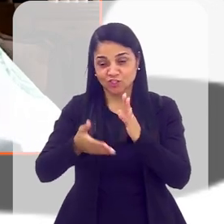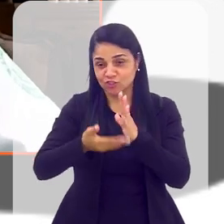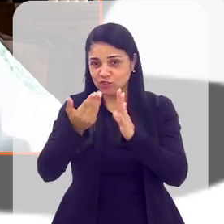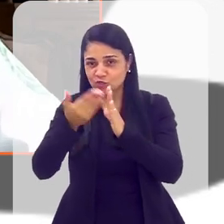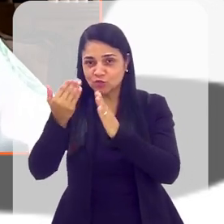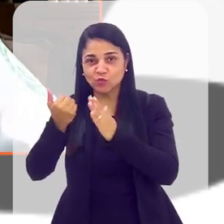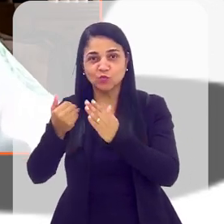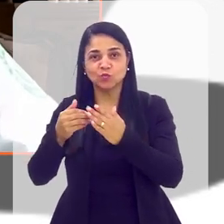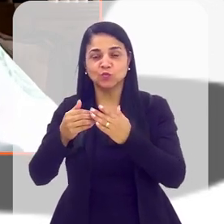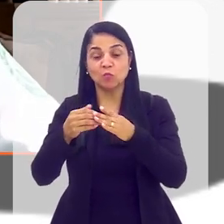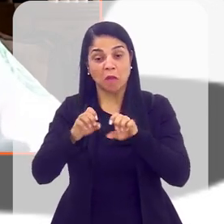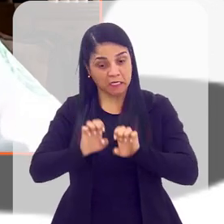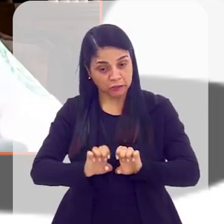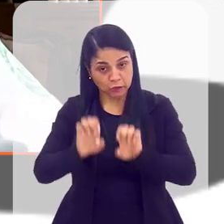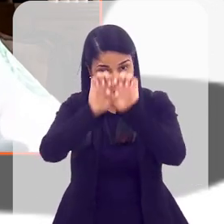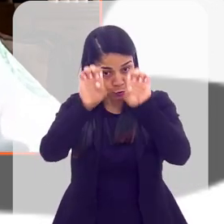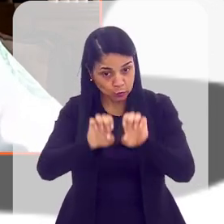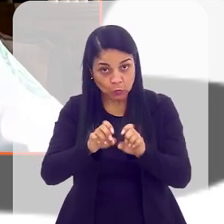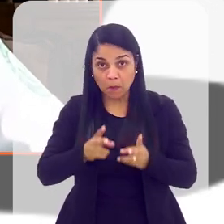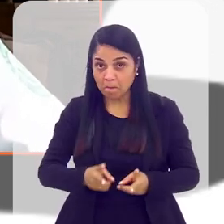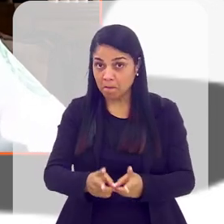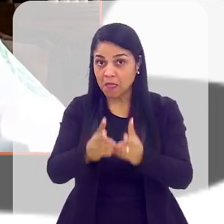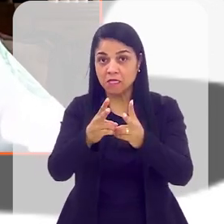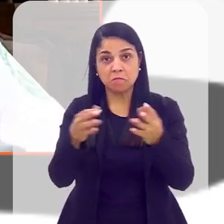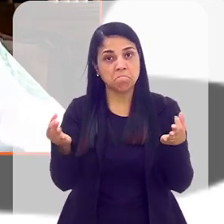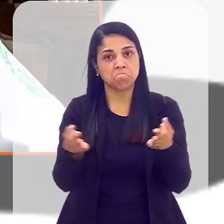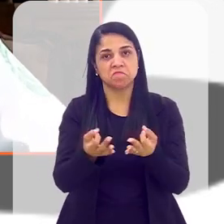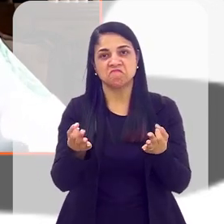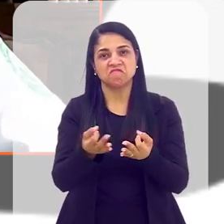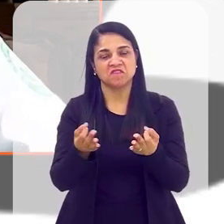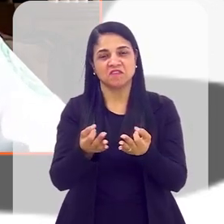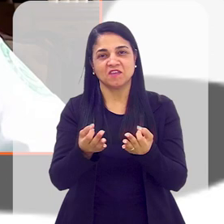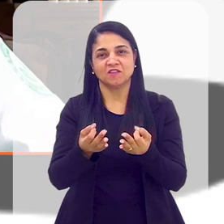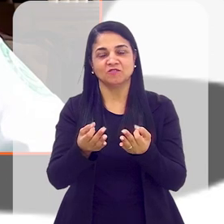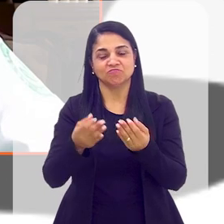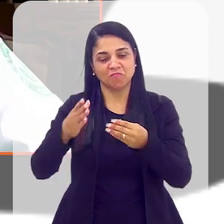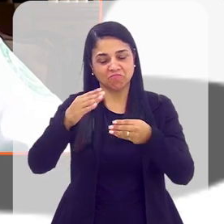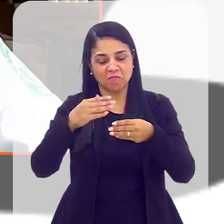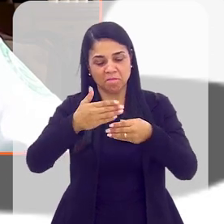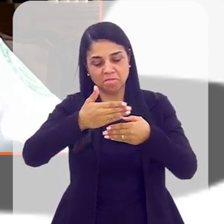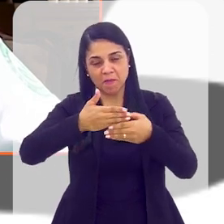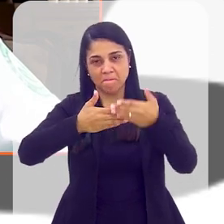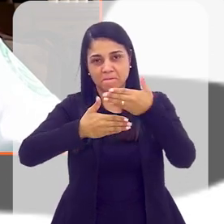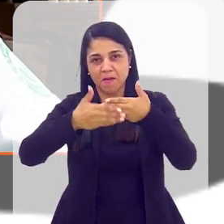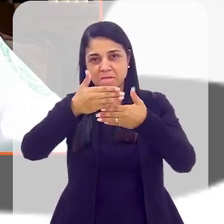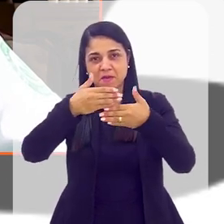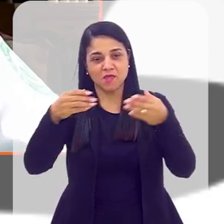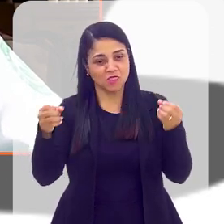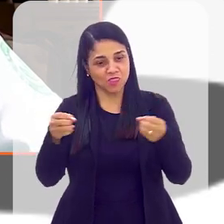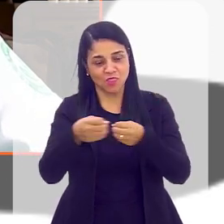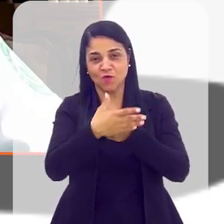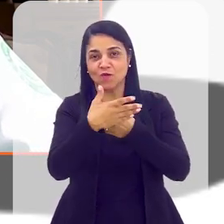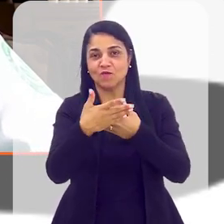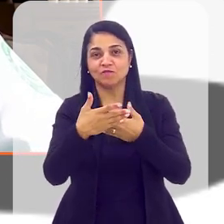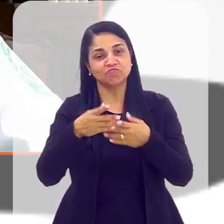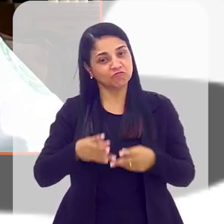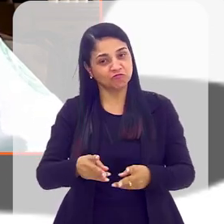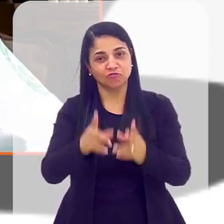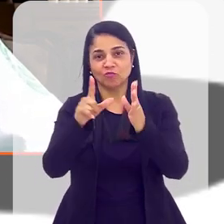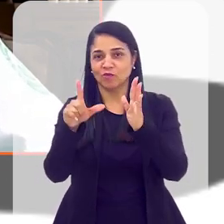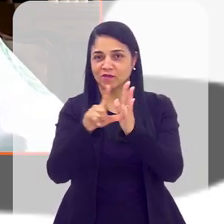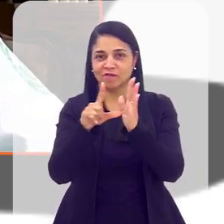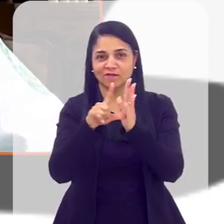tiraram todo o revestimento, a estrutura permanece à mesa, tem perfeito estado, e recolocaram o revestimento novo, e a loja segue funcionando.